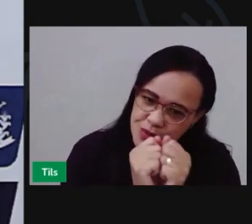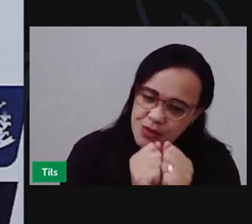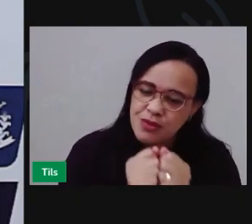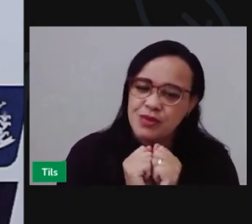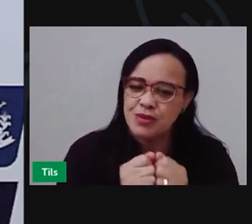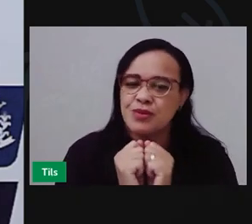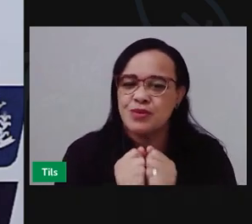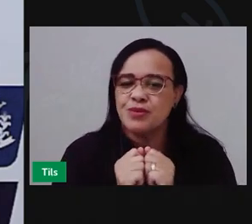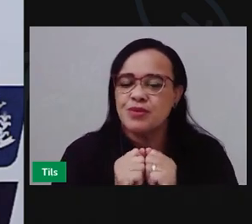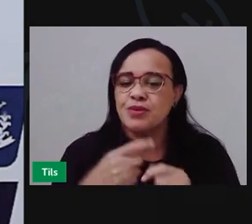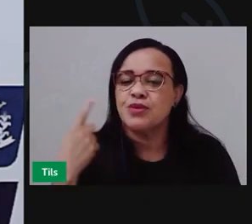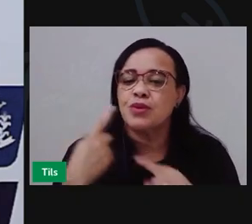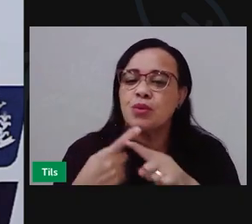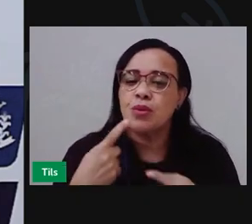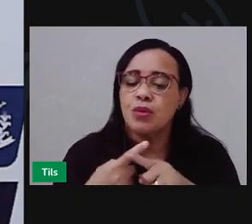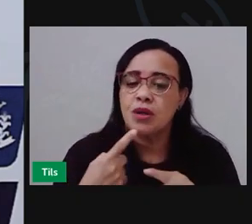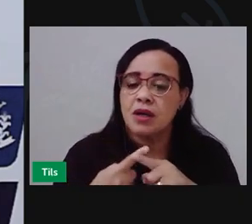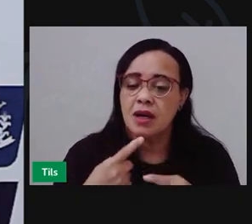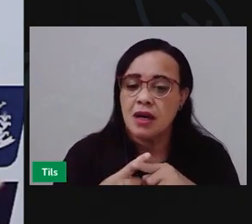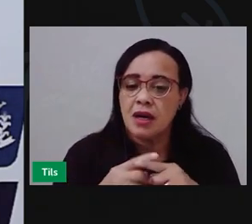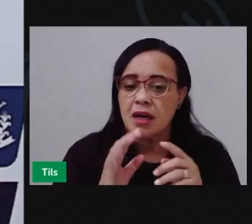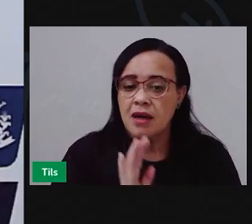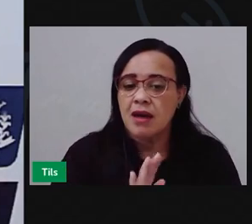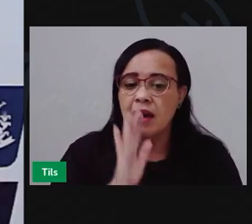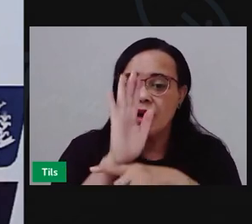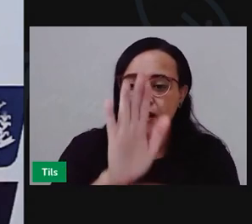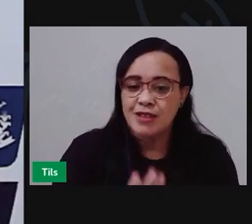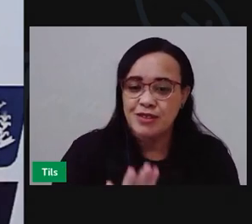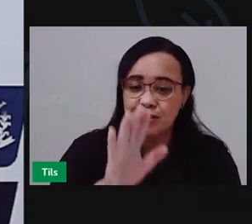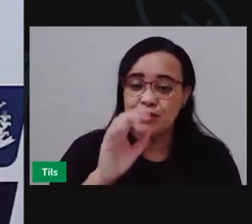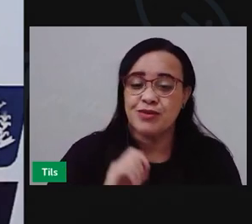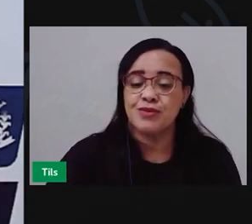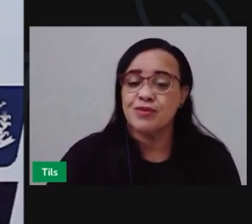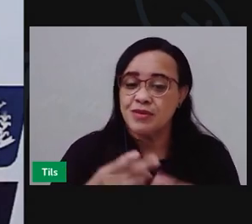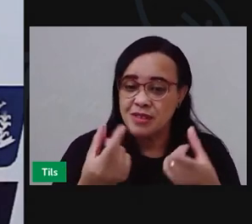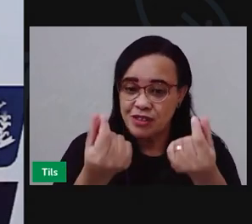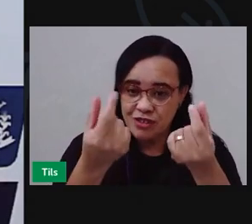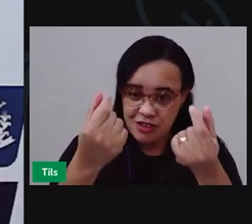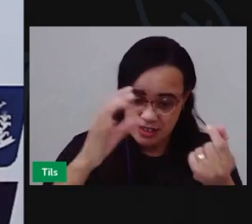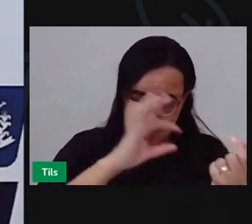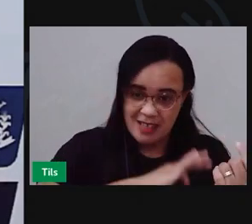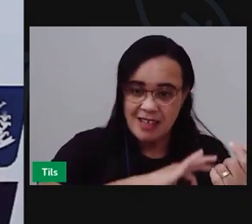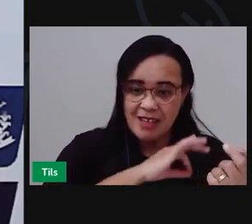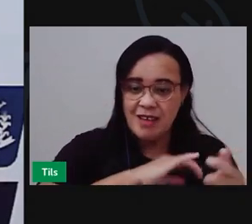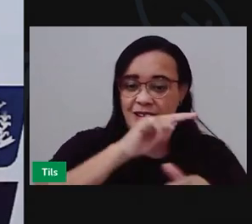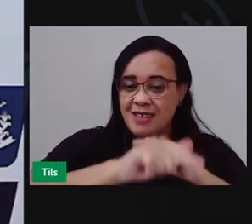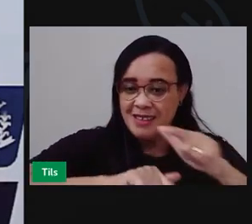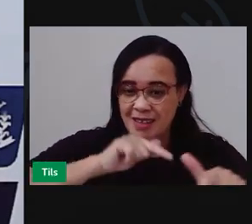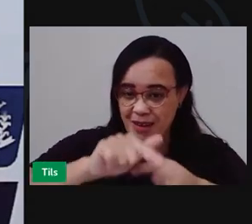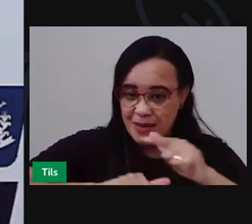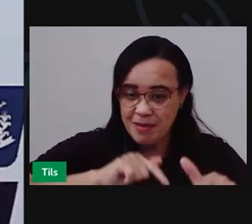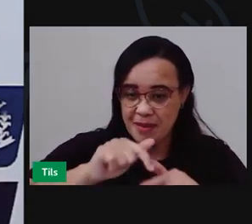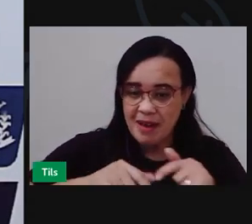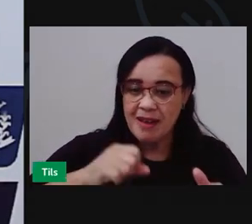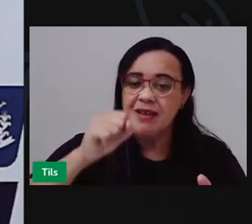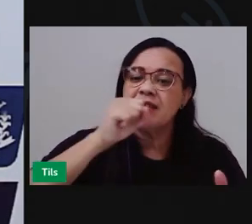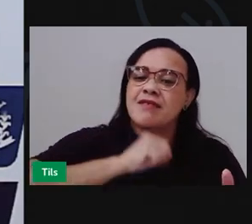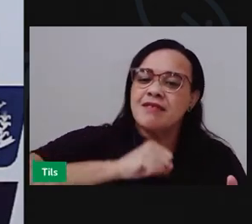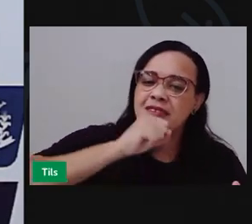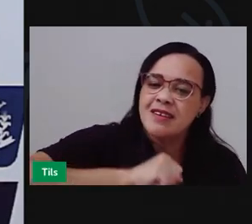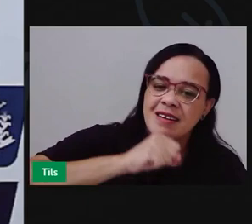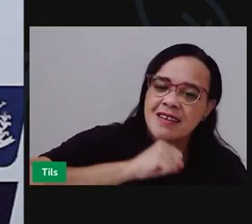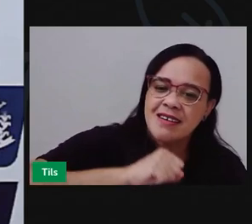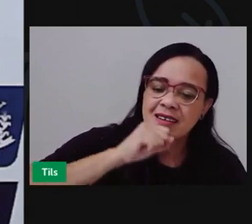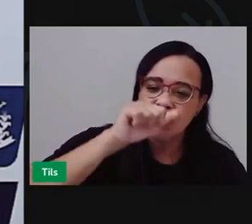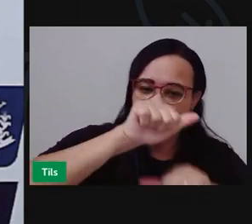e que isso pode inclusive gerar renda dinheiro trabalho para esses moradores e eu deixei